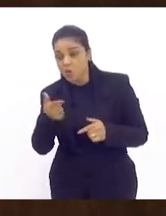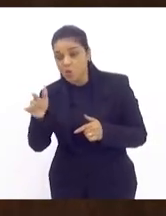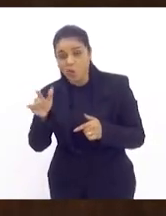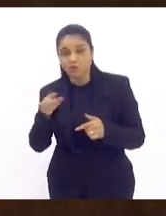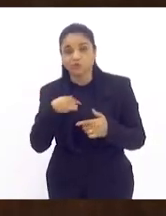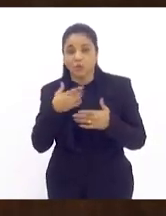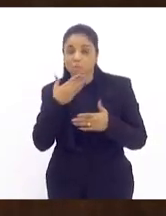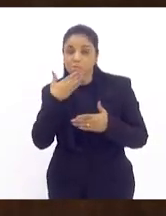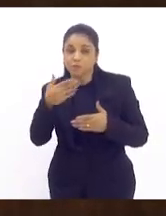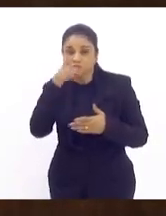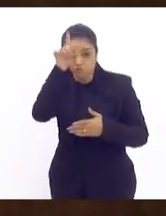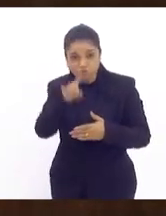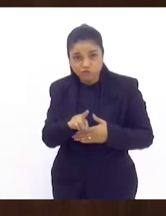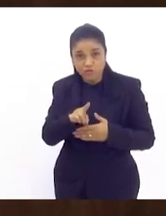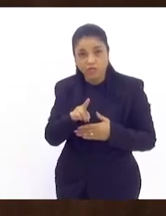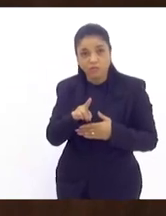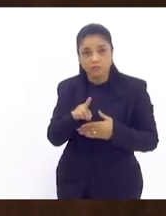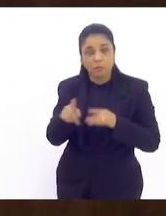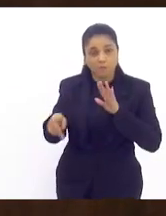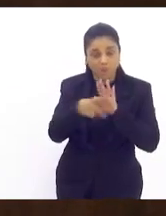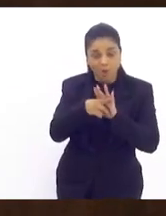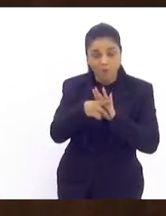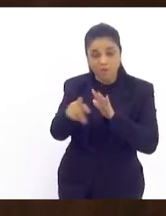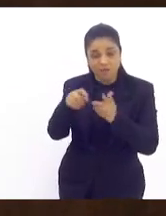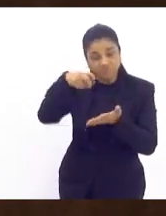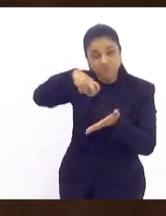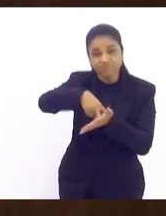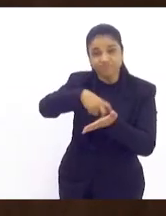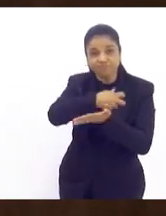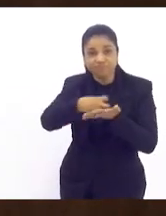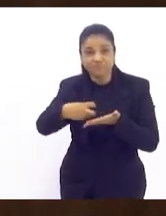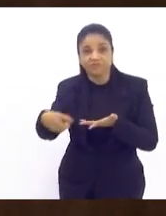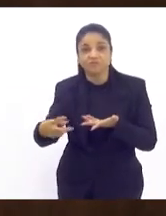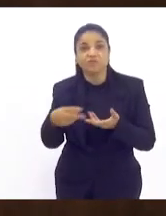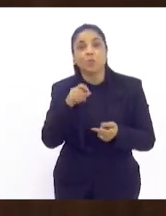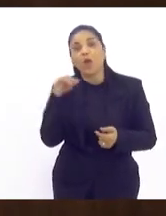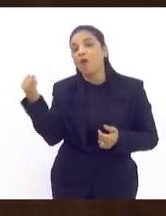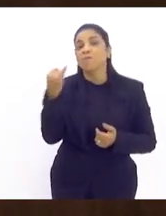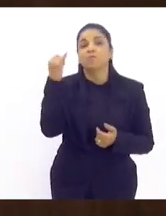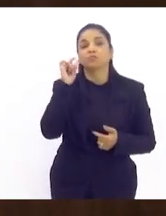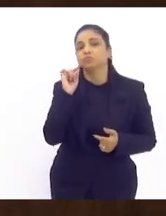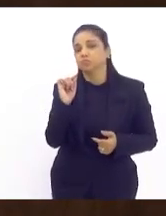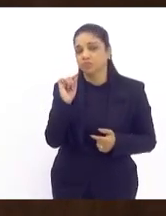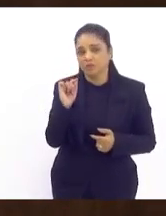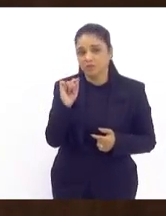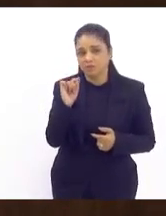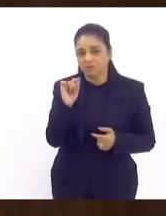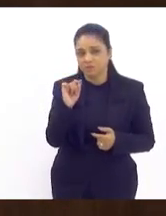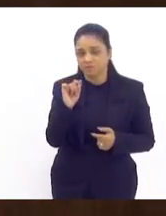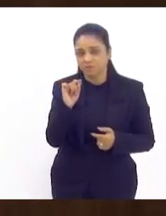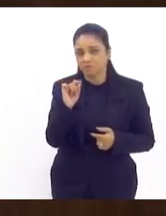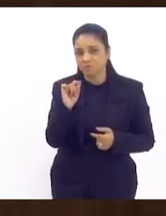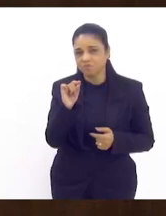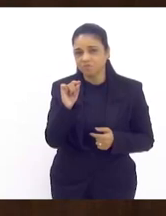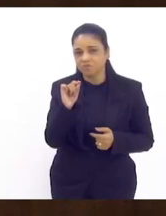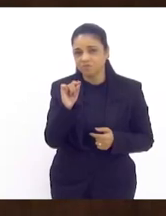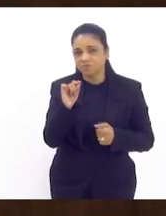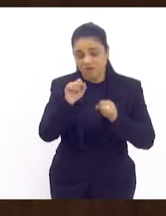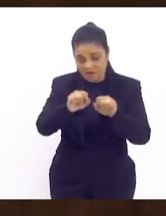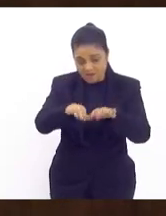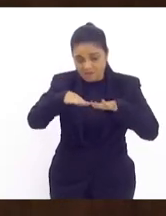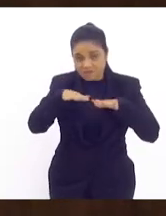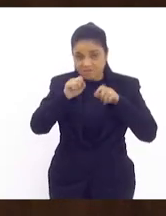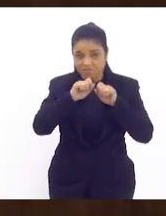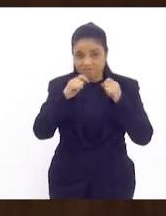seus direitos né fossem penalizados agora o que que é muito importante e a gente tem que reafirmar a Assembleia